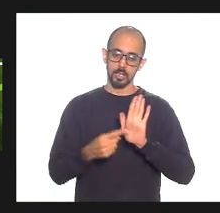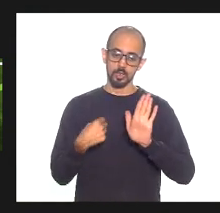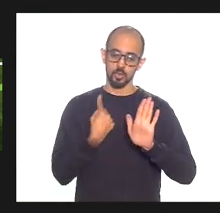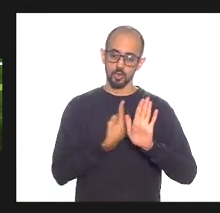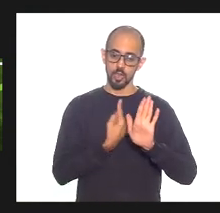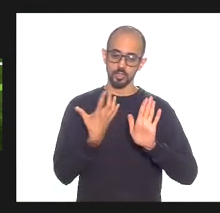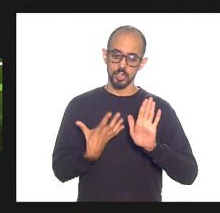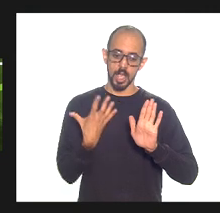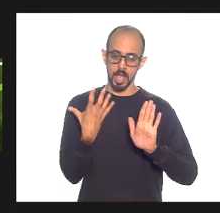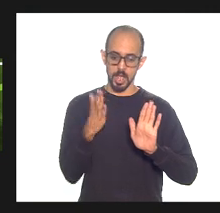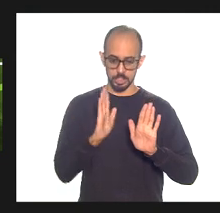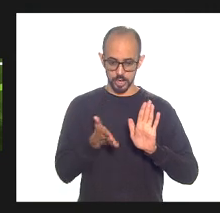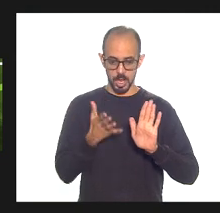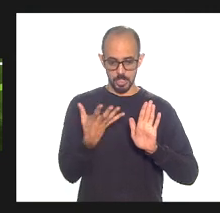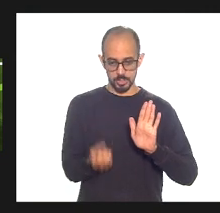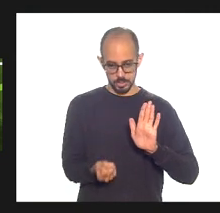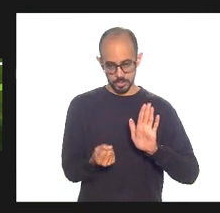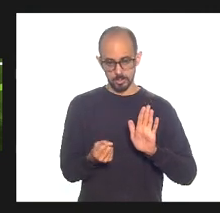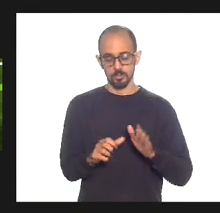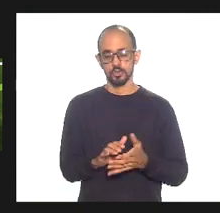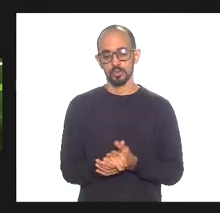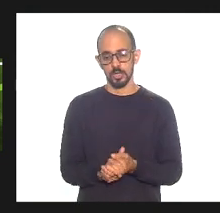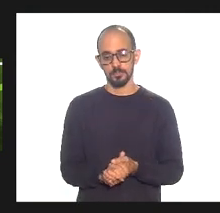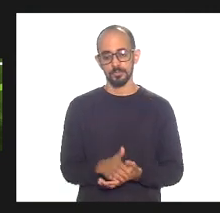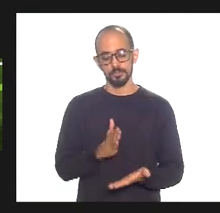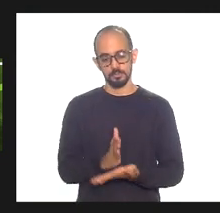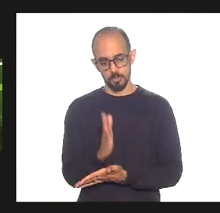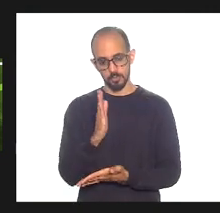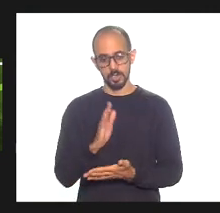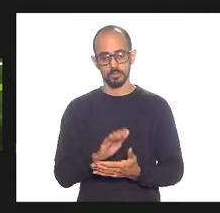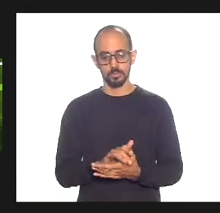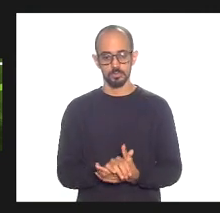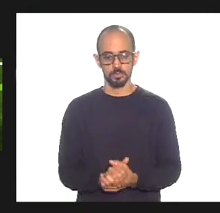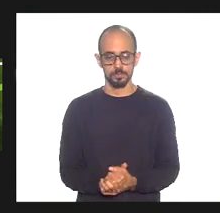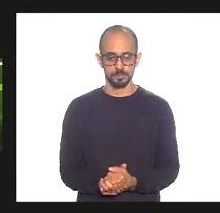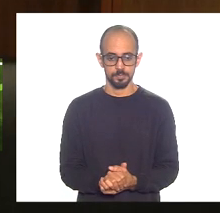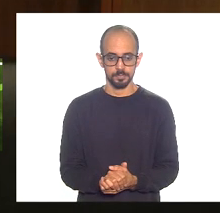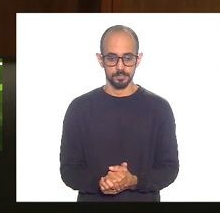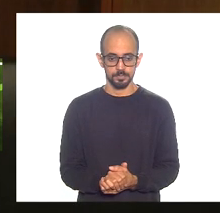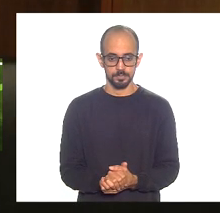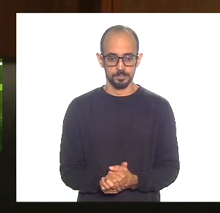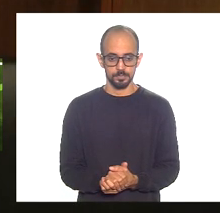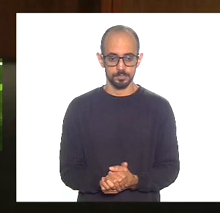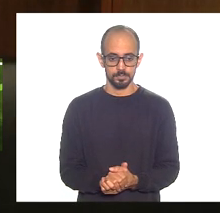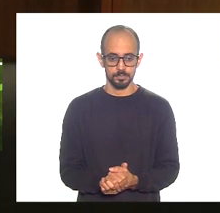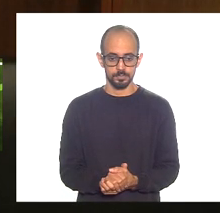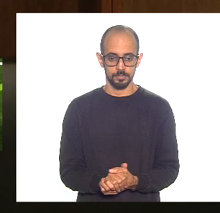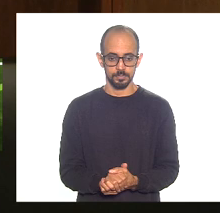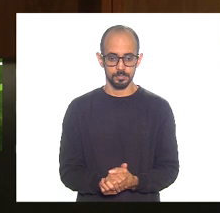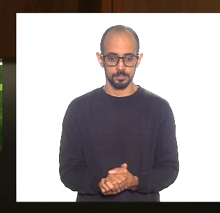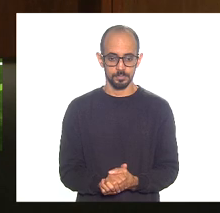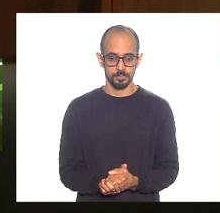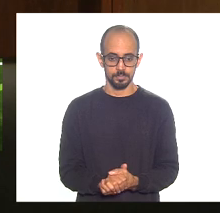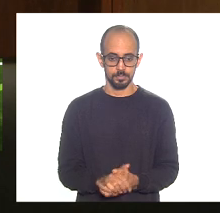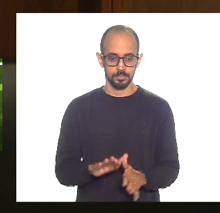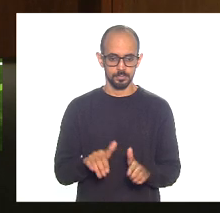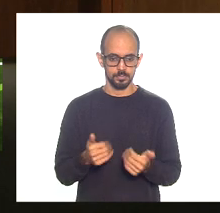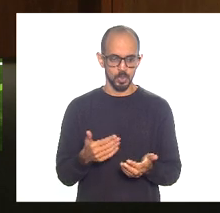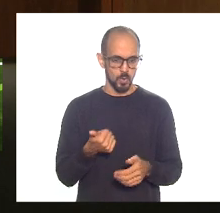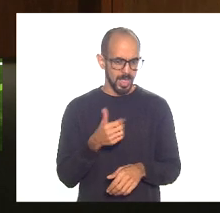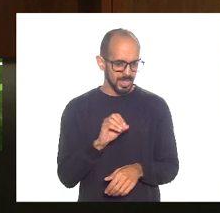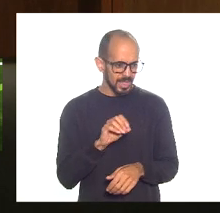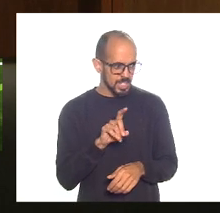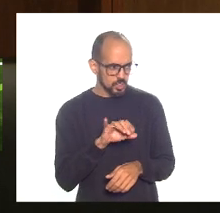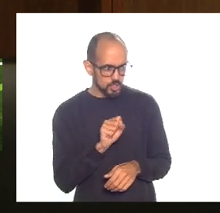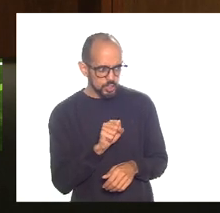do Rio de Janeiro uma apresentação uma habilitação para que ela possa aderir ao plano do regime de recuperação fiscal São 10 dias ou um